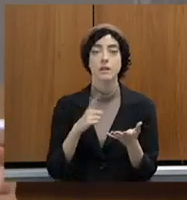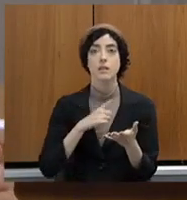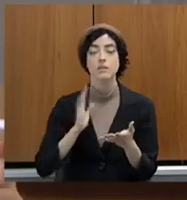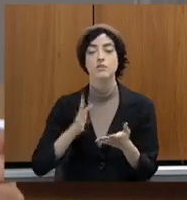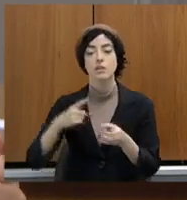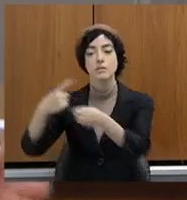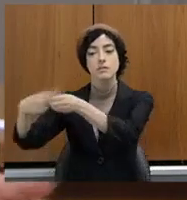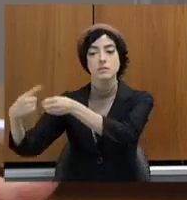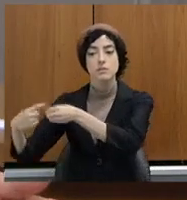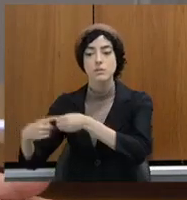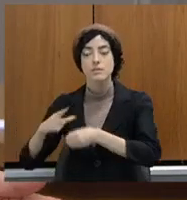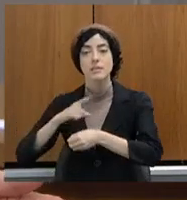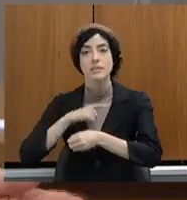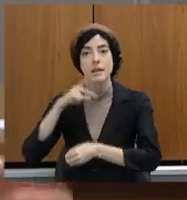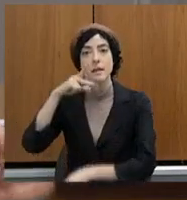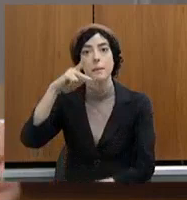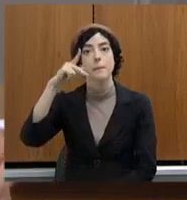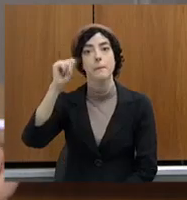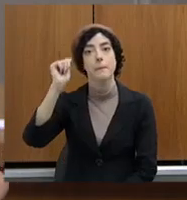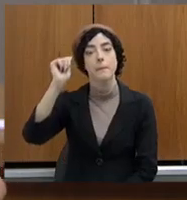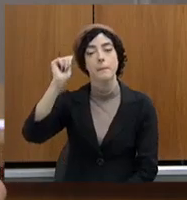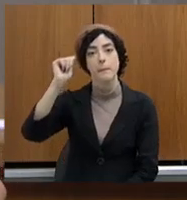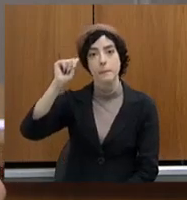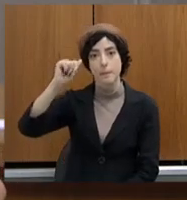Pioí e conselheiro Pena,